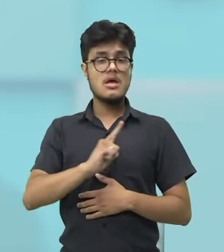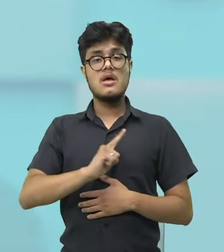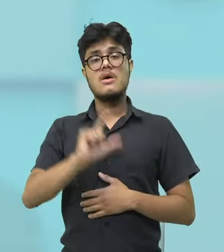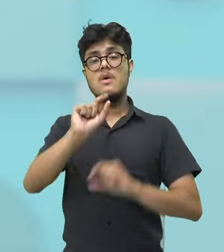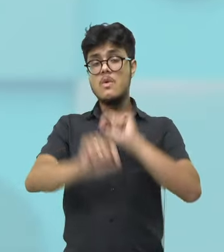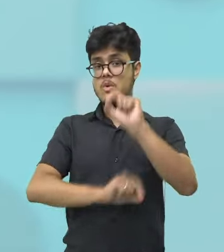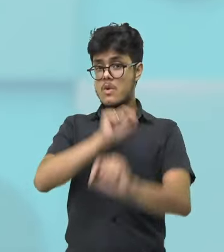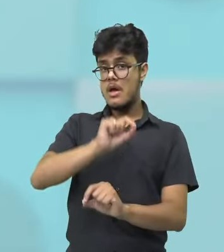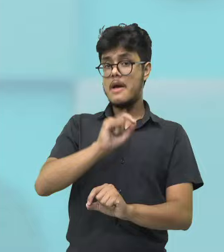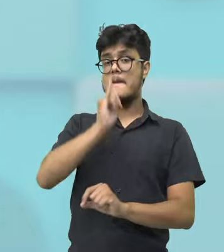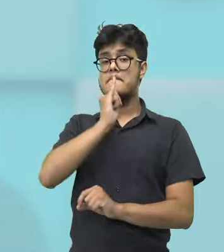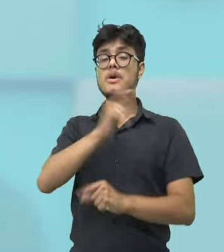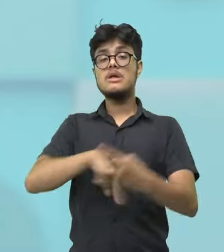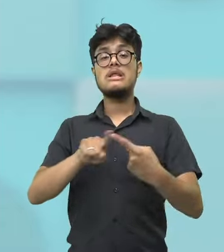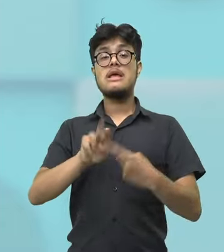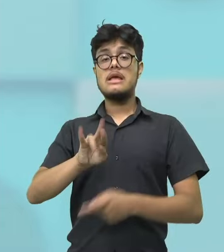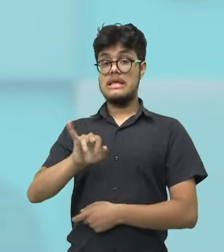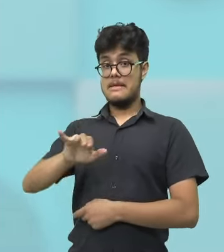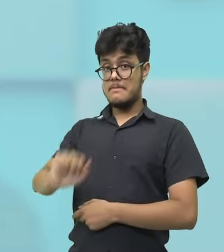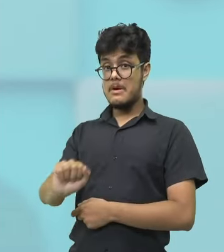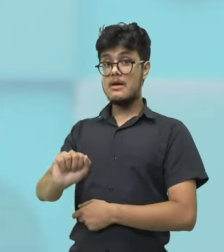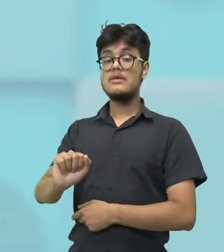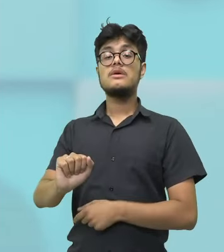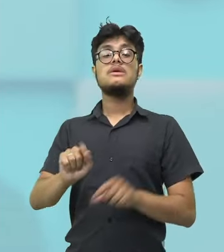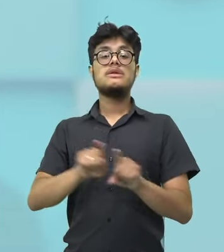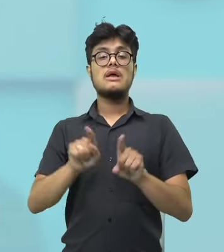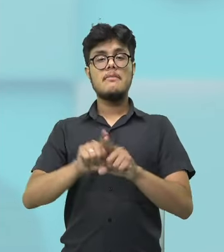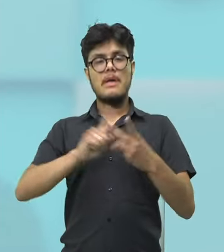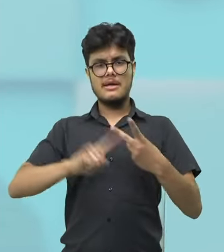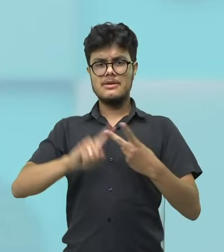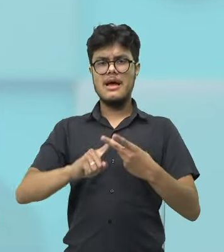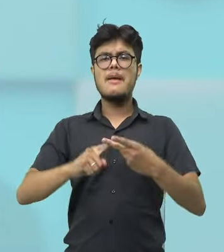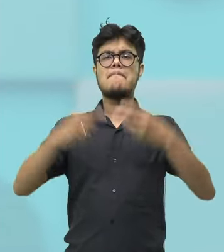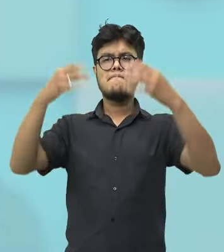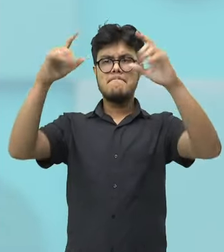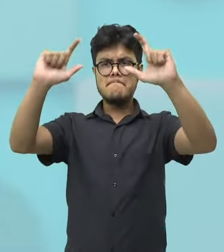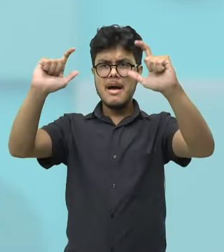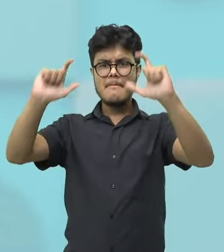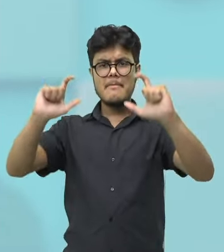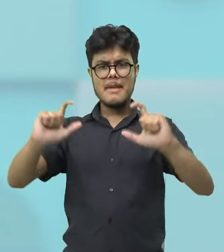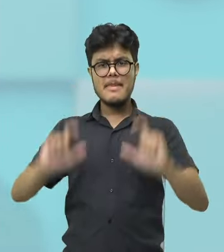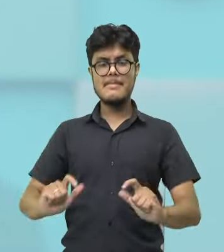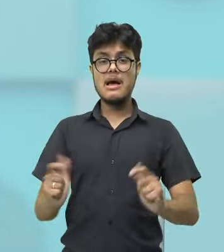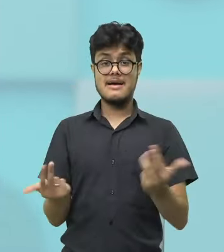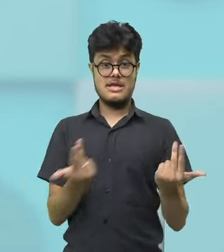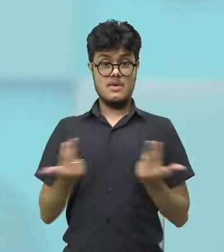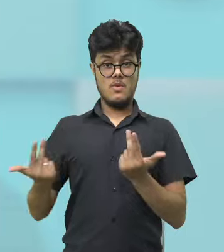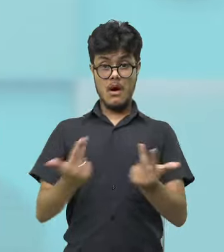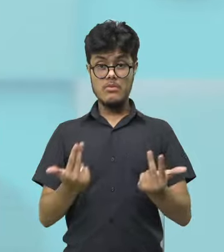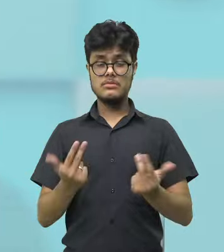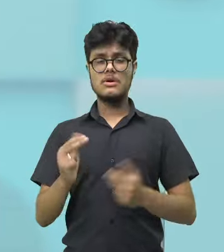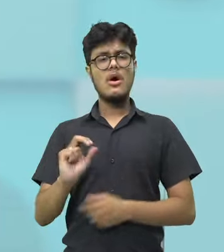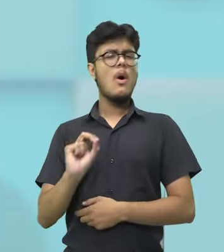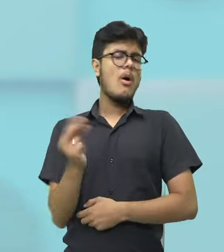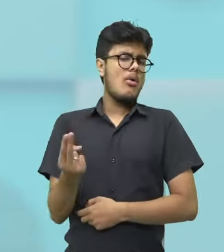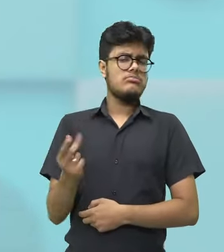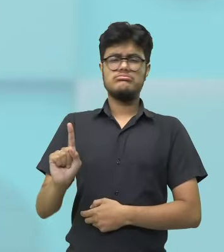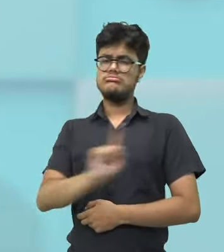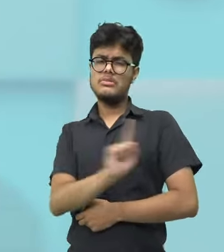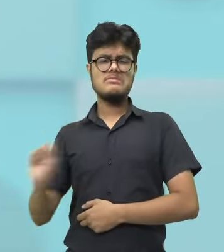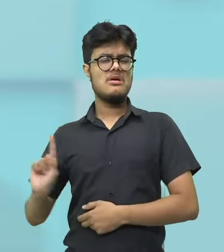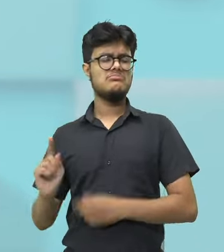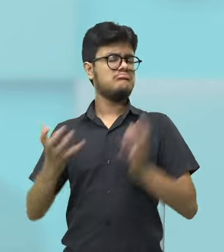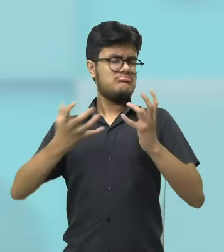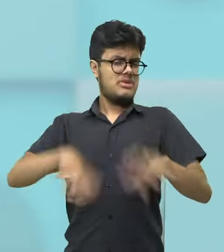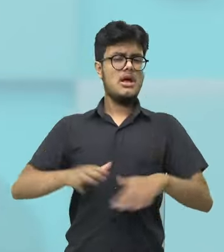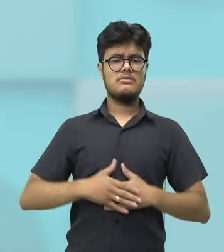vai ter rima e métrica, porque eles vão estar ali todos alinhados, a mesma quantidade. Ou eu posso dizer que não, eu quero livre,